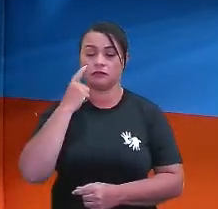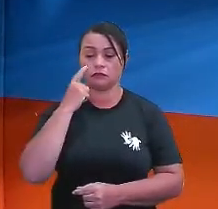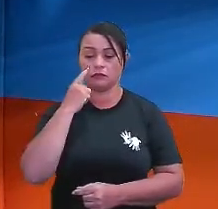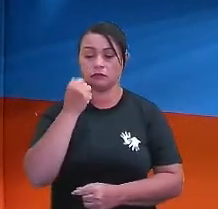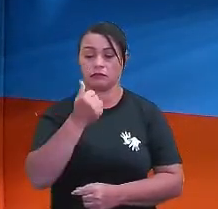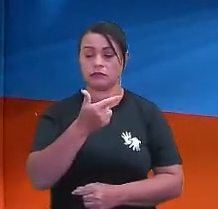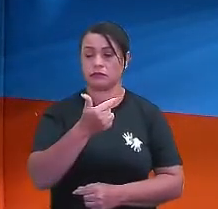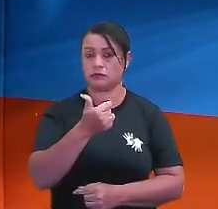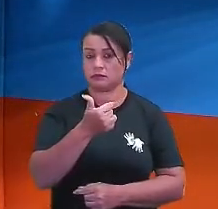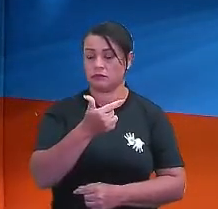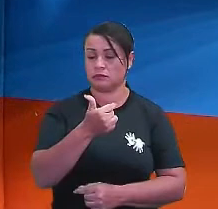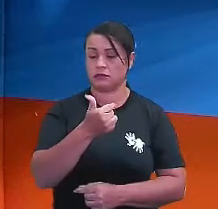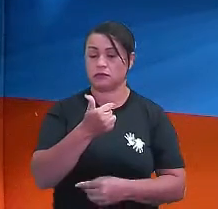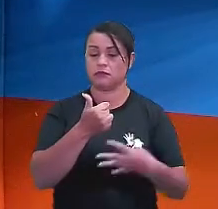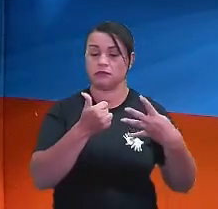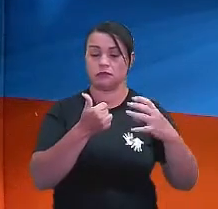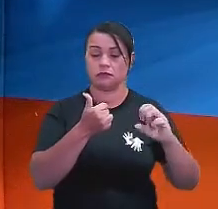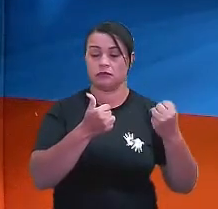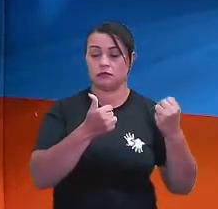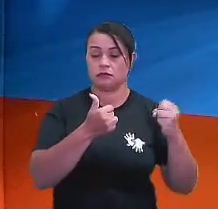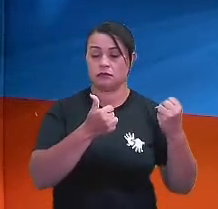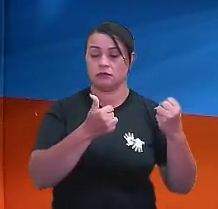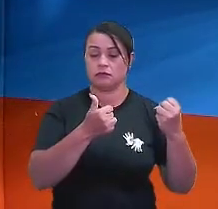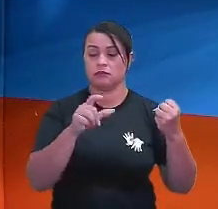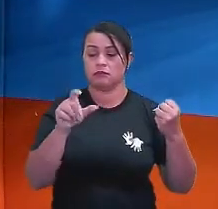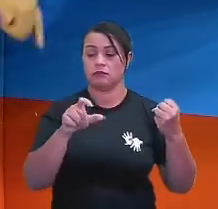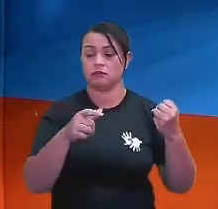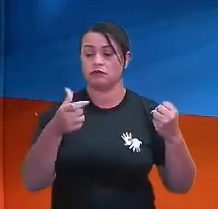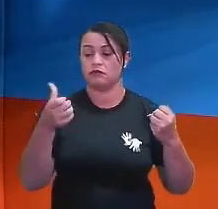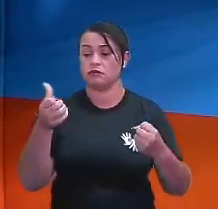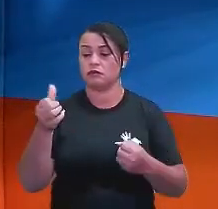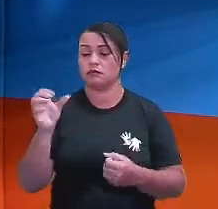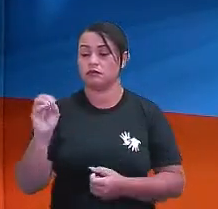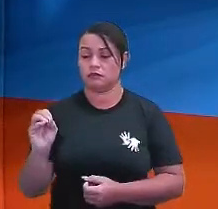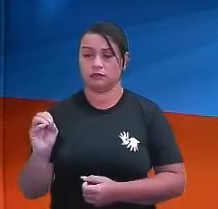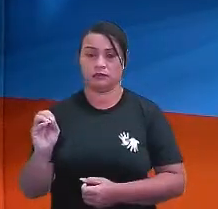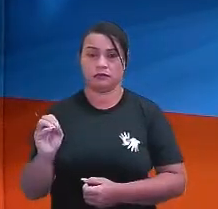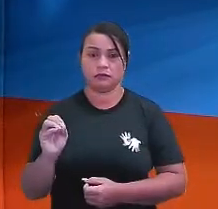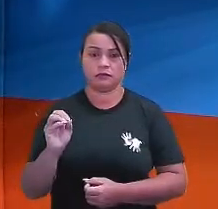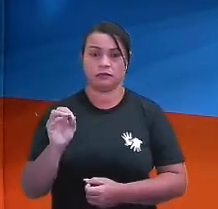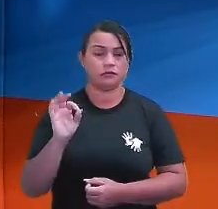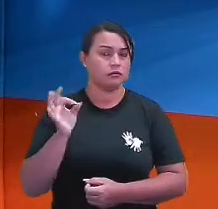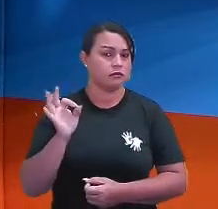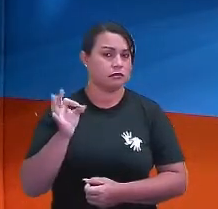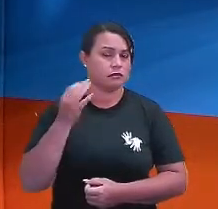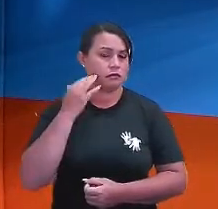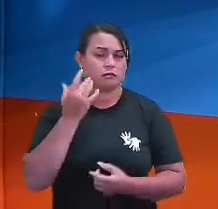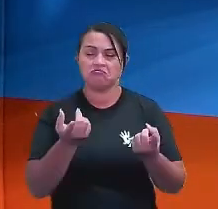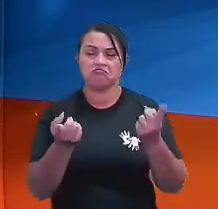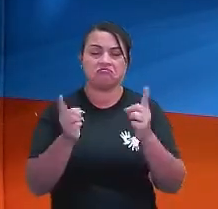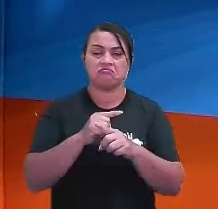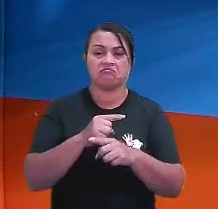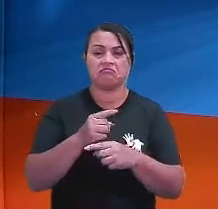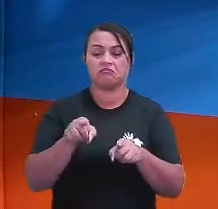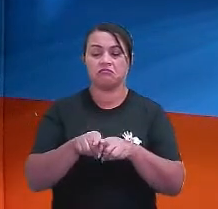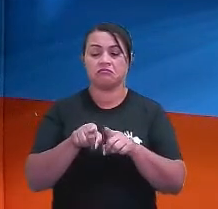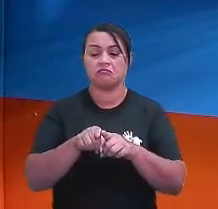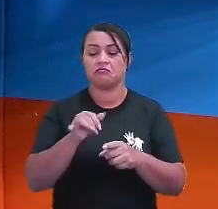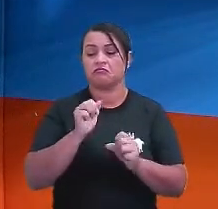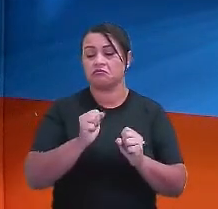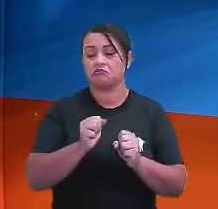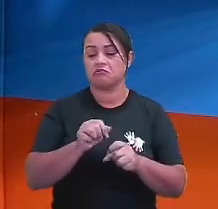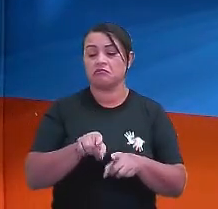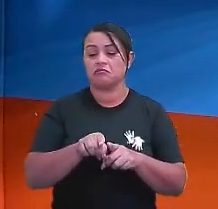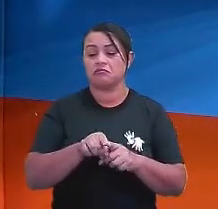12 está para 48, assim como X está para 60. Ou vice-versa. Eu posso dizer, 48